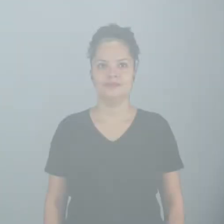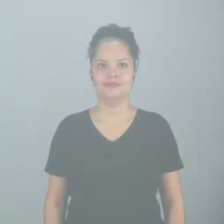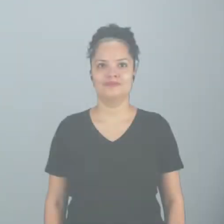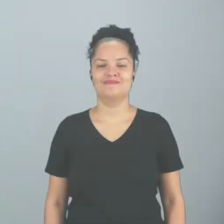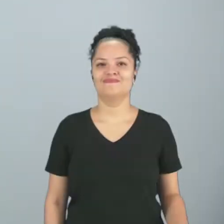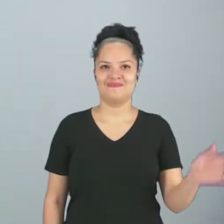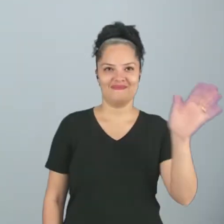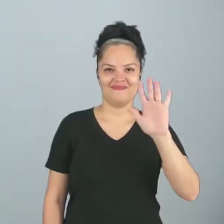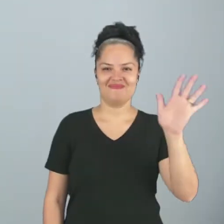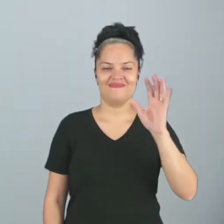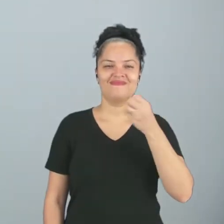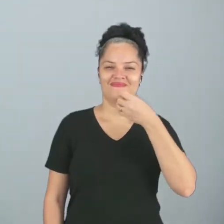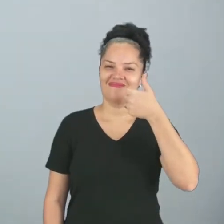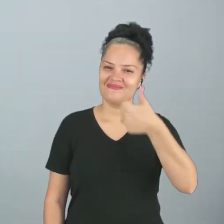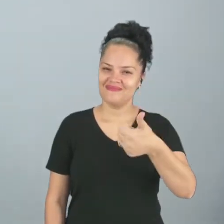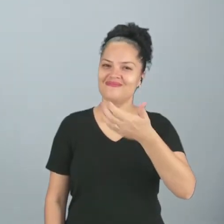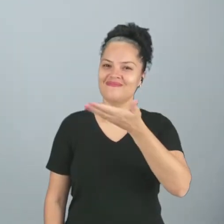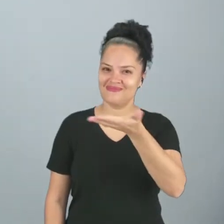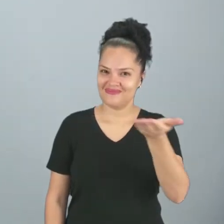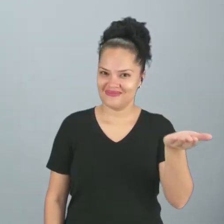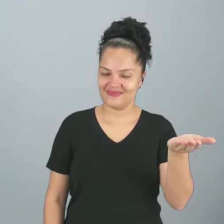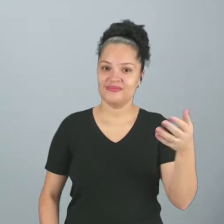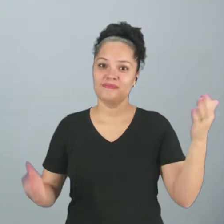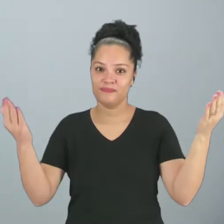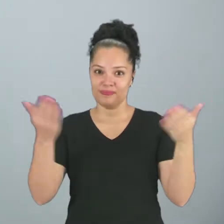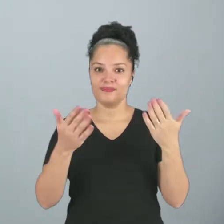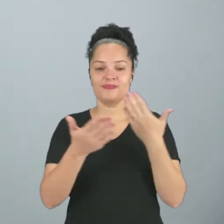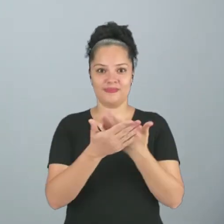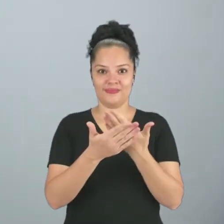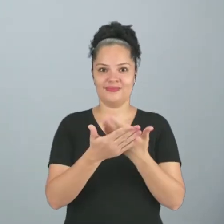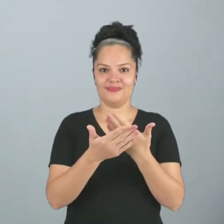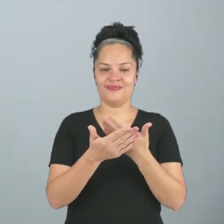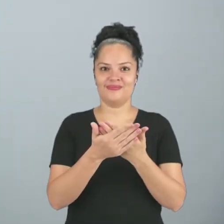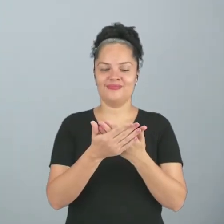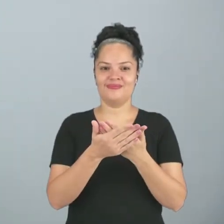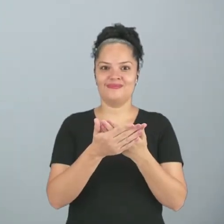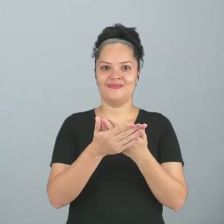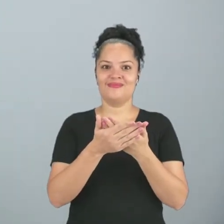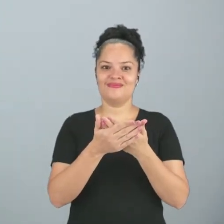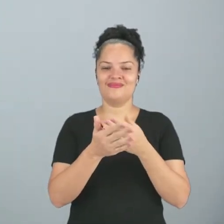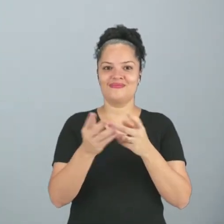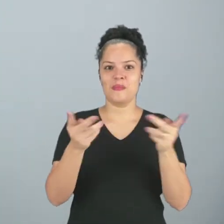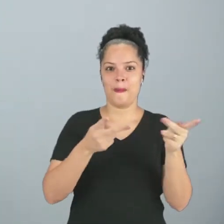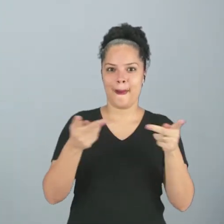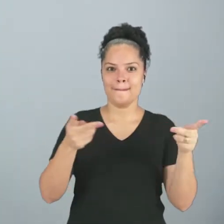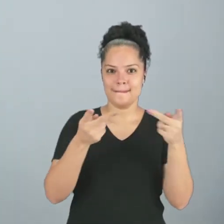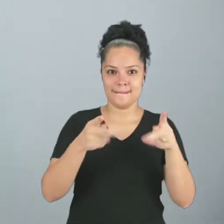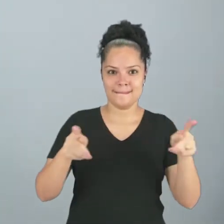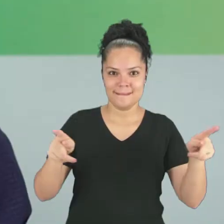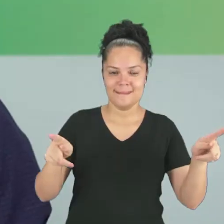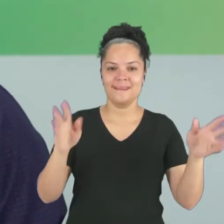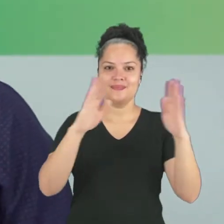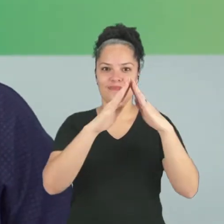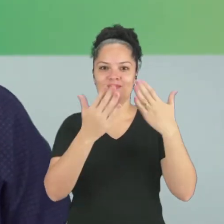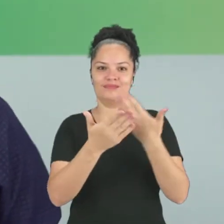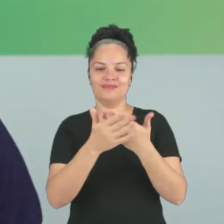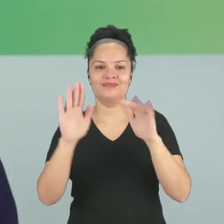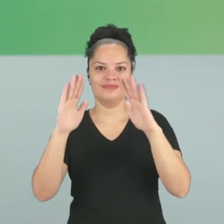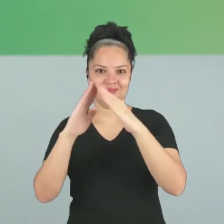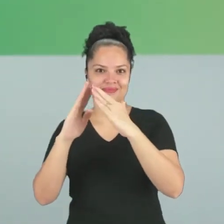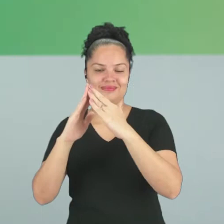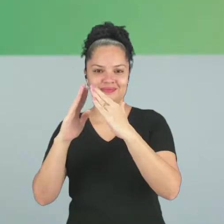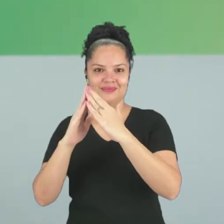Olá, tudo bom com você? Hoje vamos para mais uma aula do projeto Escola em Casa. Hoje é nossa aula para o sétimo ano. Hoje nós faremos